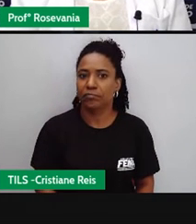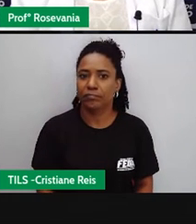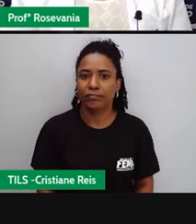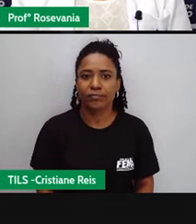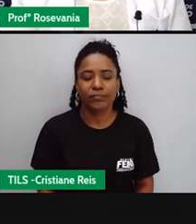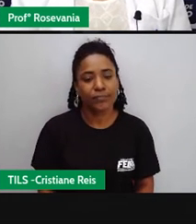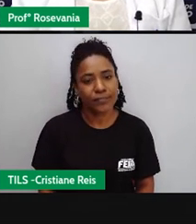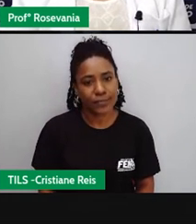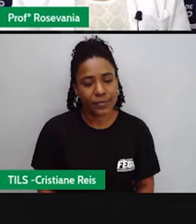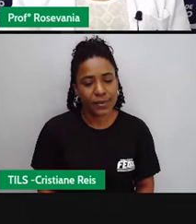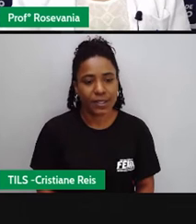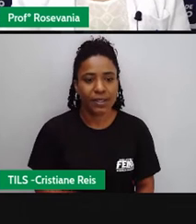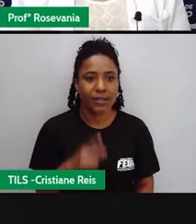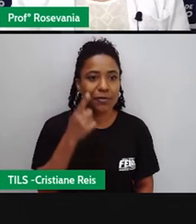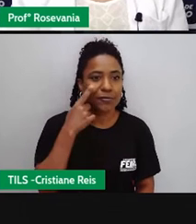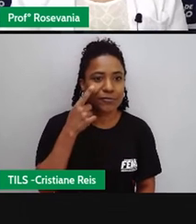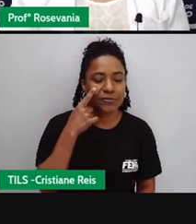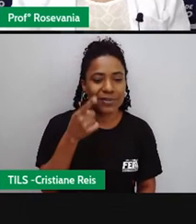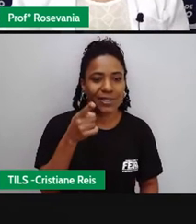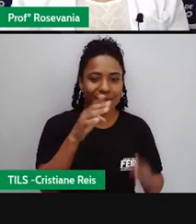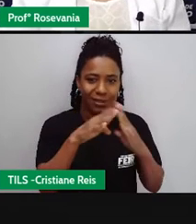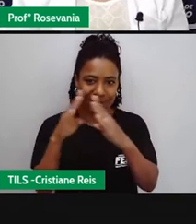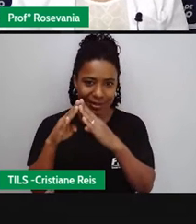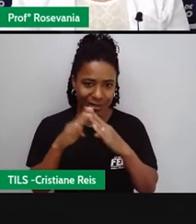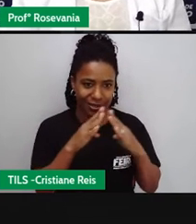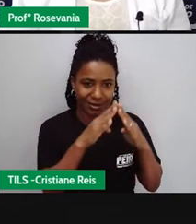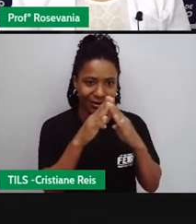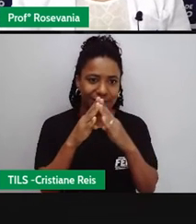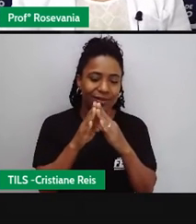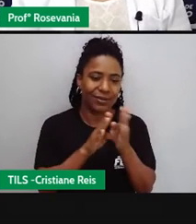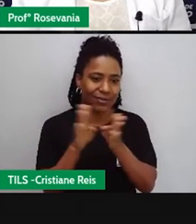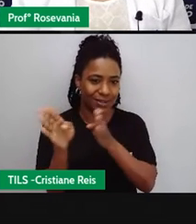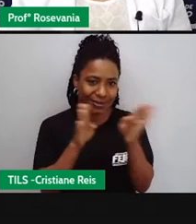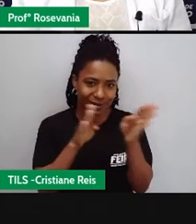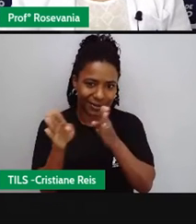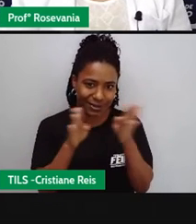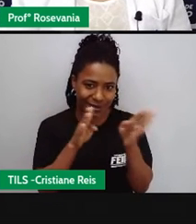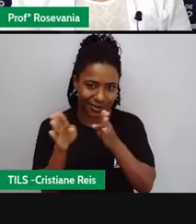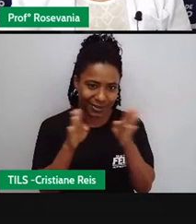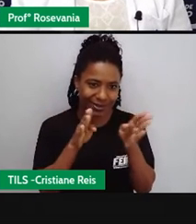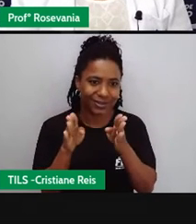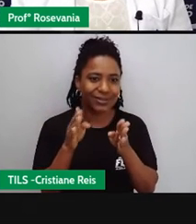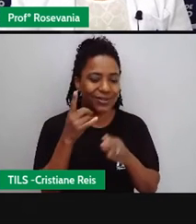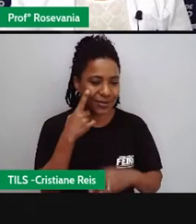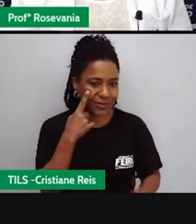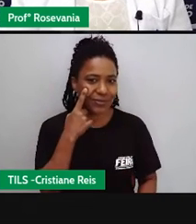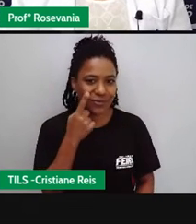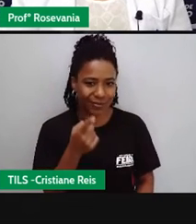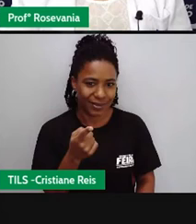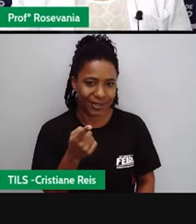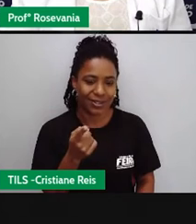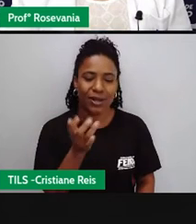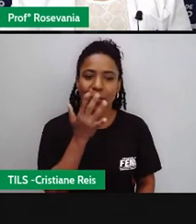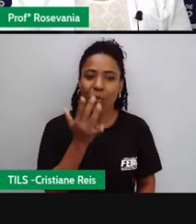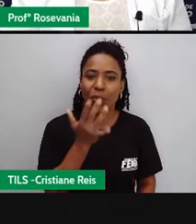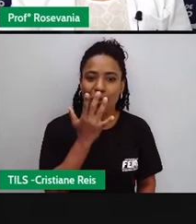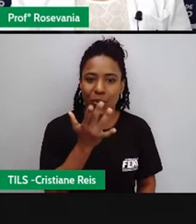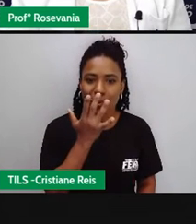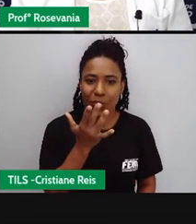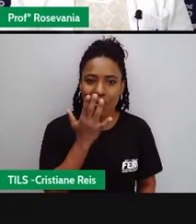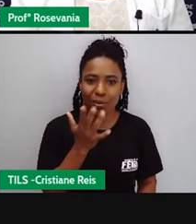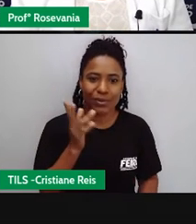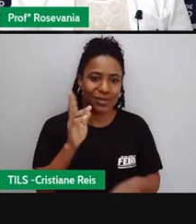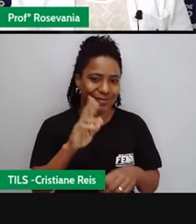Bom, os domicílios com casa e acesso, né, vocês estão percebendo aqui mais uma vez, onde as cores mais escuras é o que tem